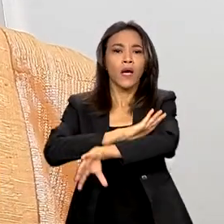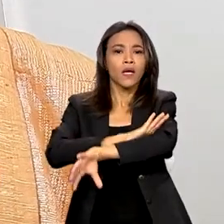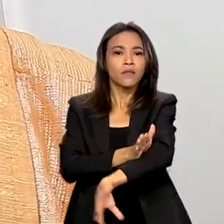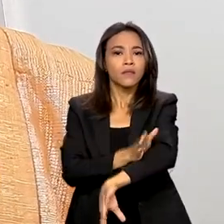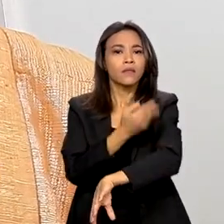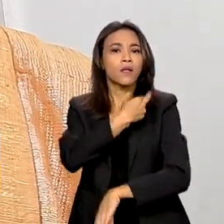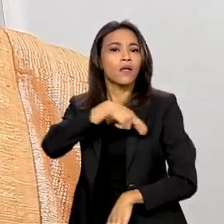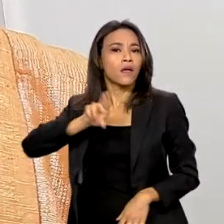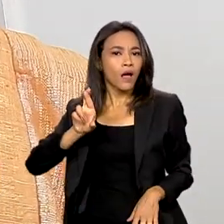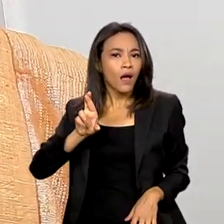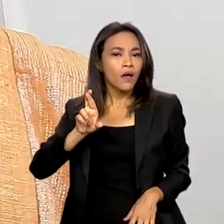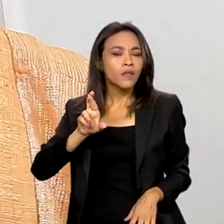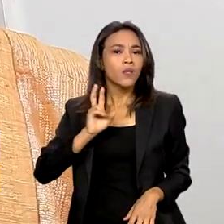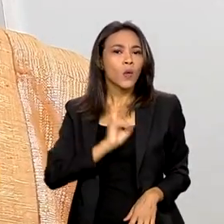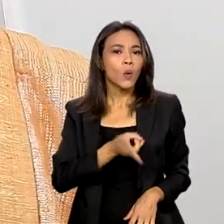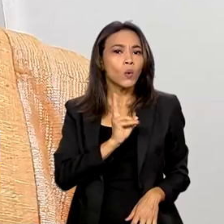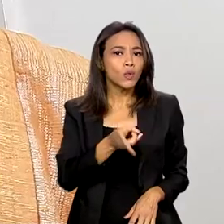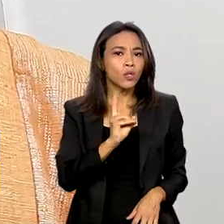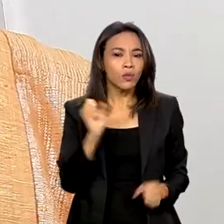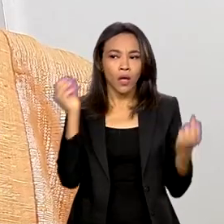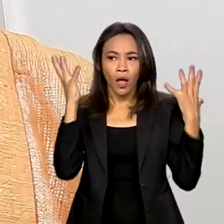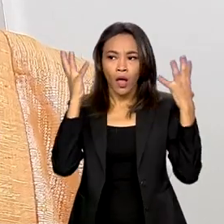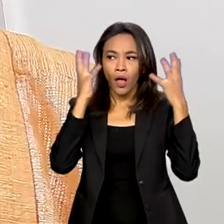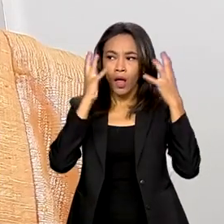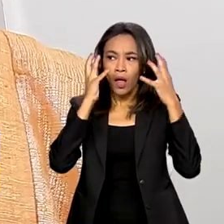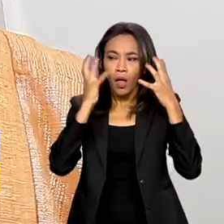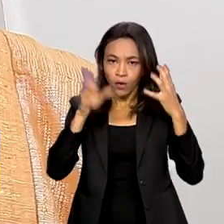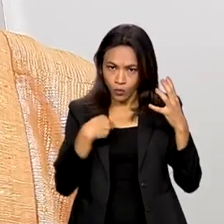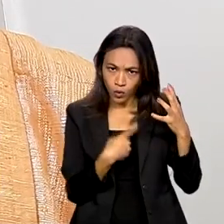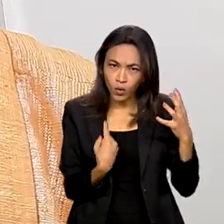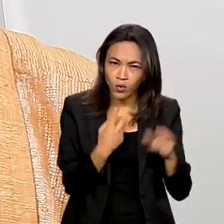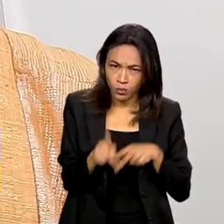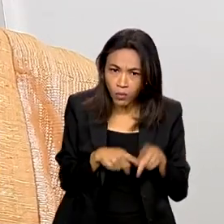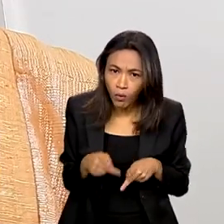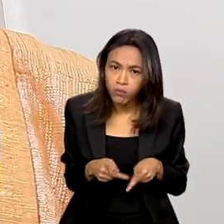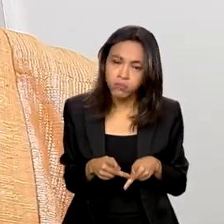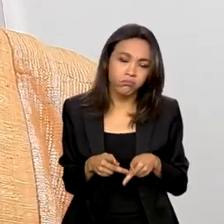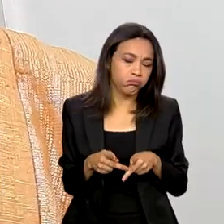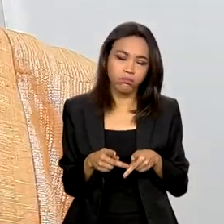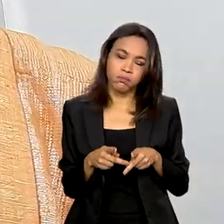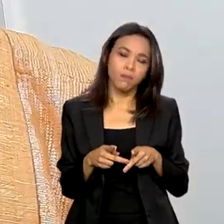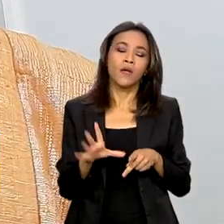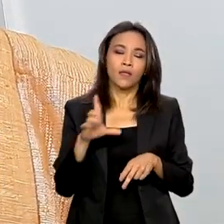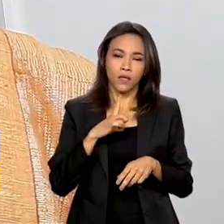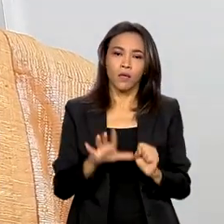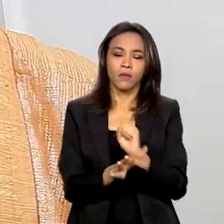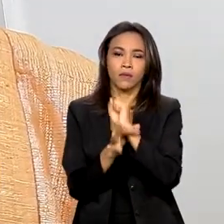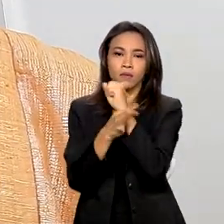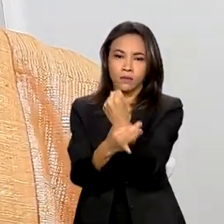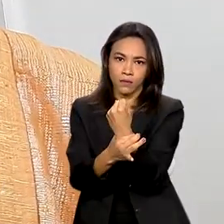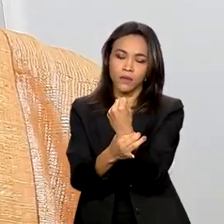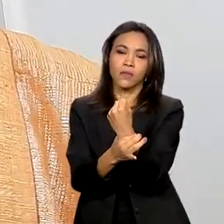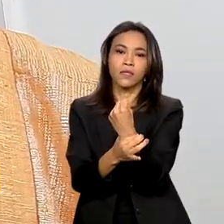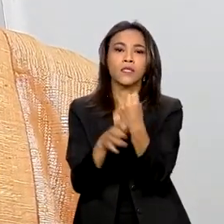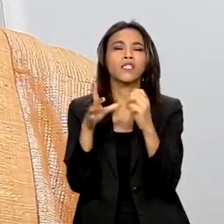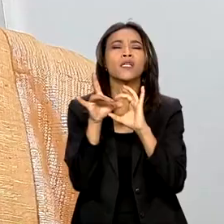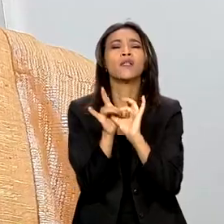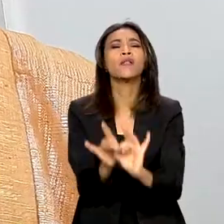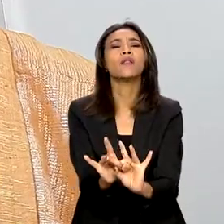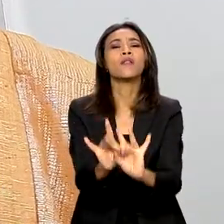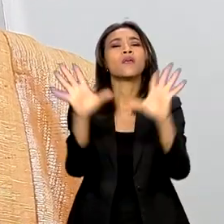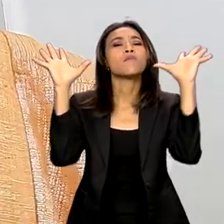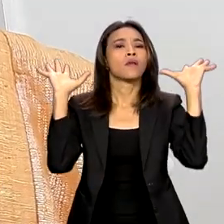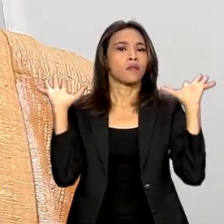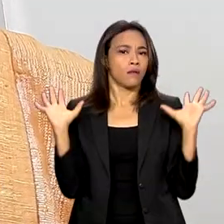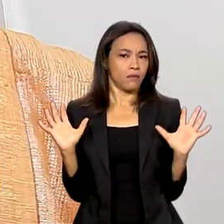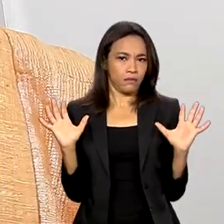continue amedrontando o nosso povo. Nós temos a garantia de liberdade de